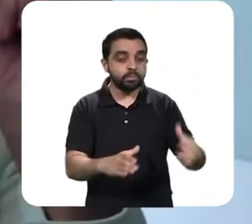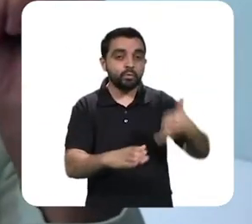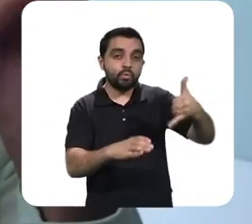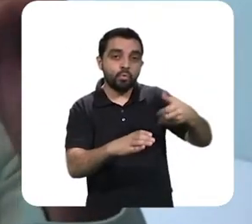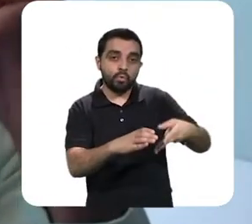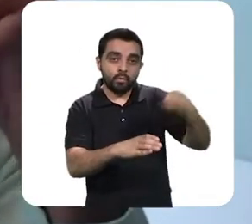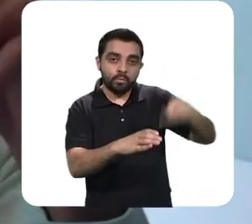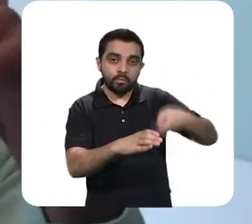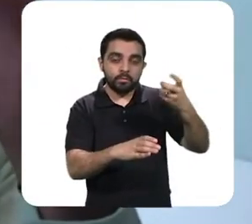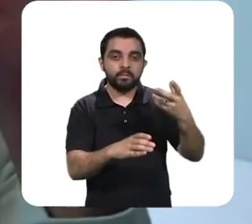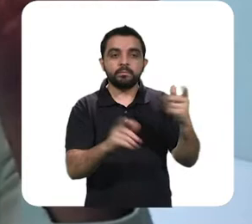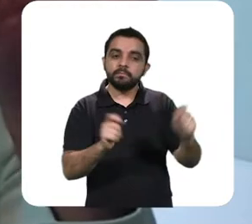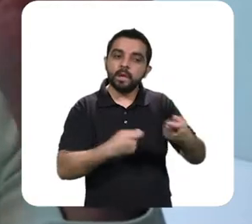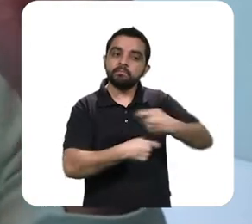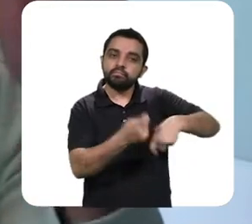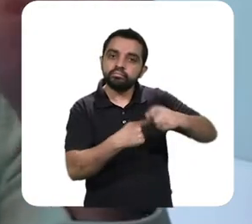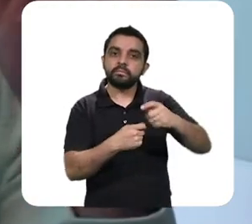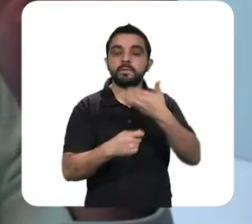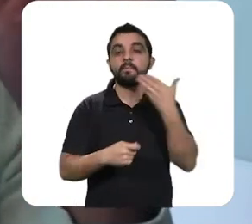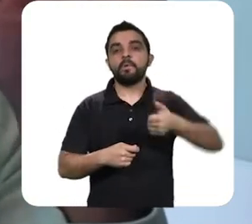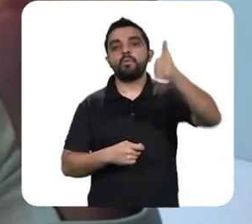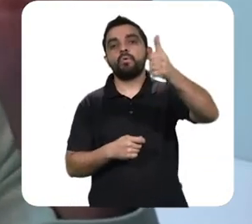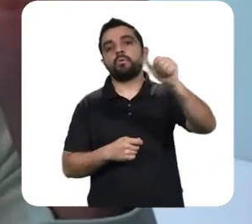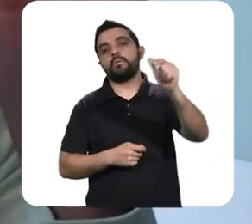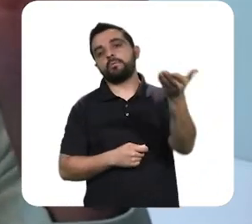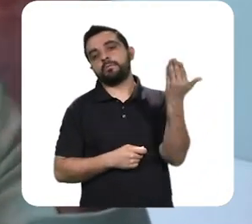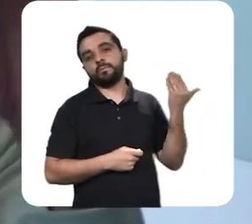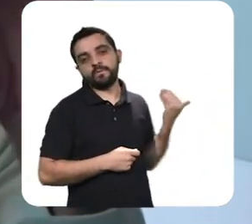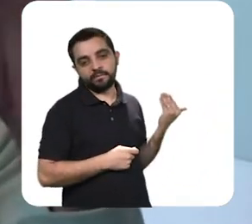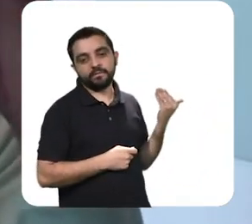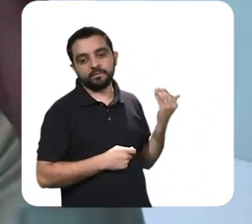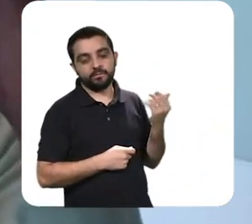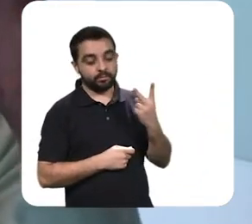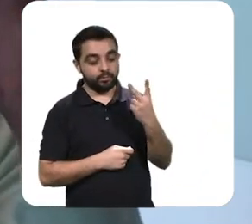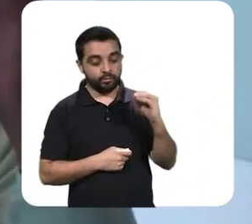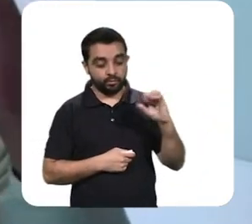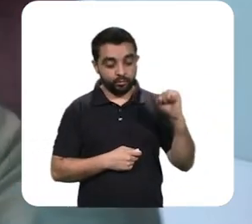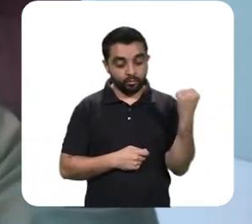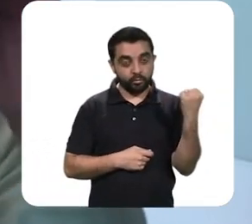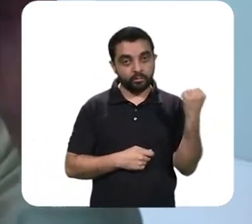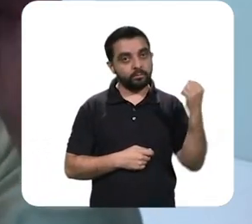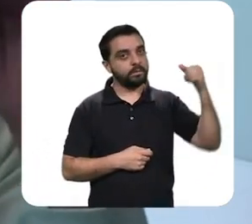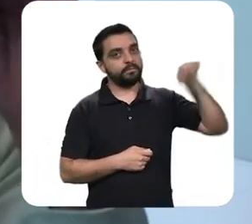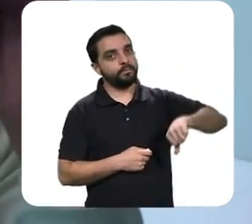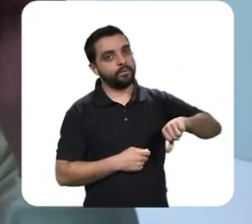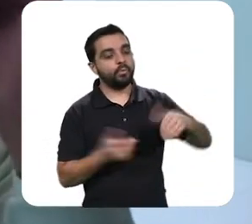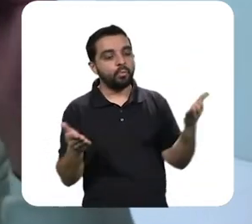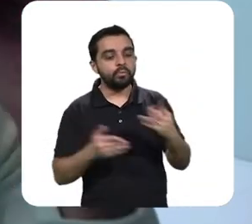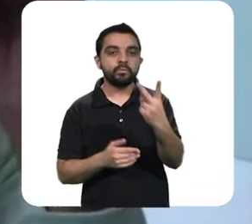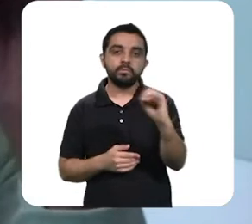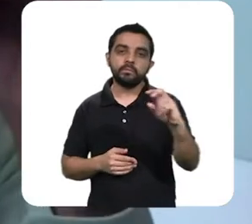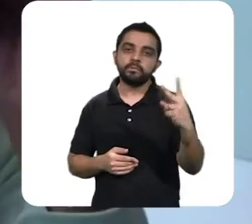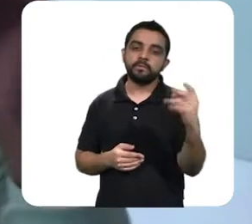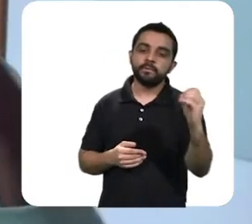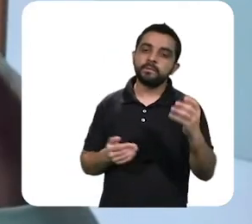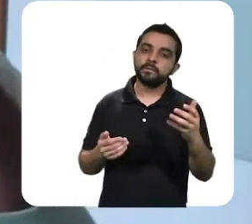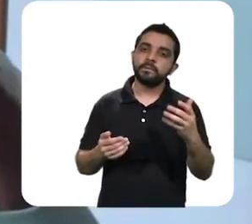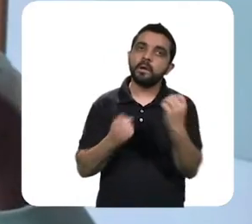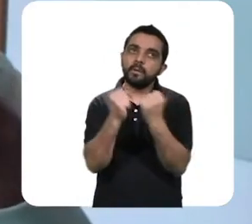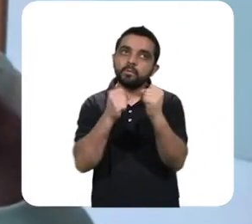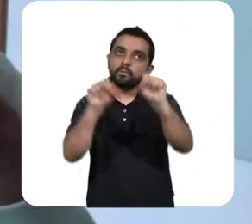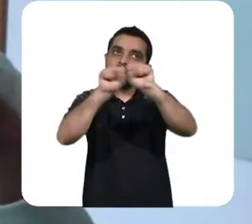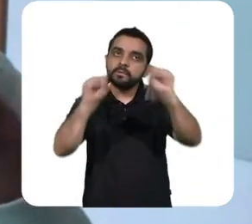uma situação completamente diferente do que a gente vivia hoje uma situação completamente diferente do que a gente vivia